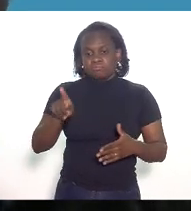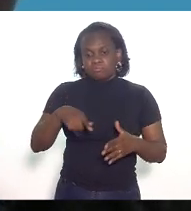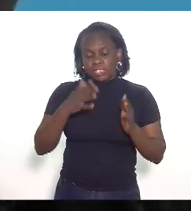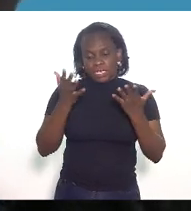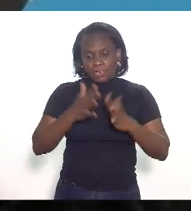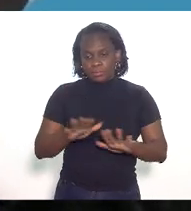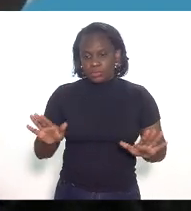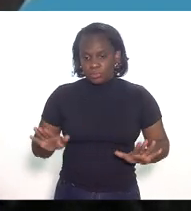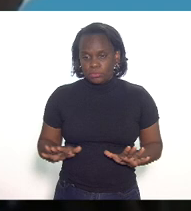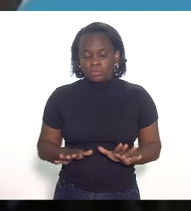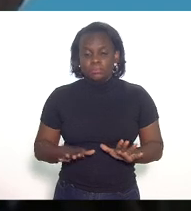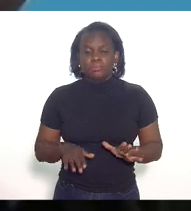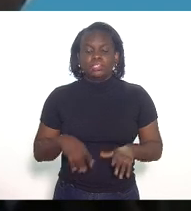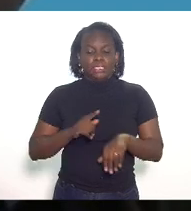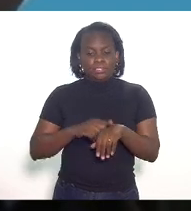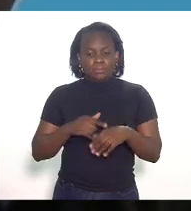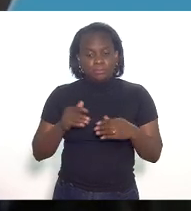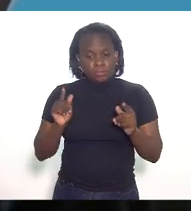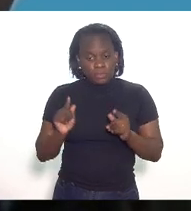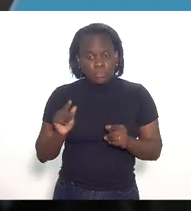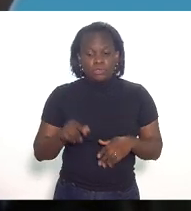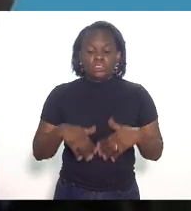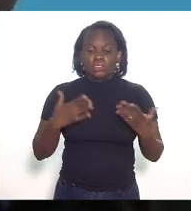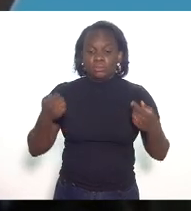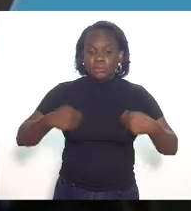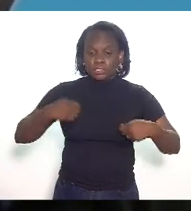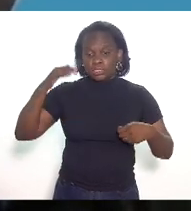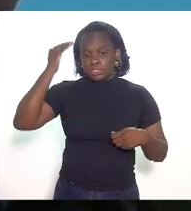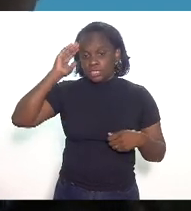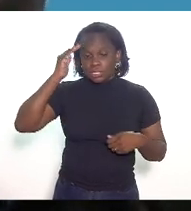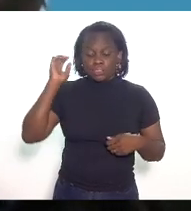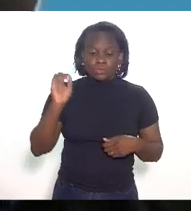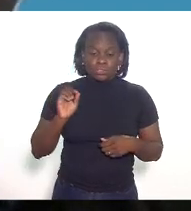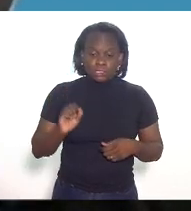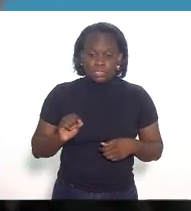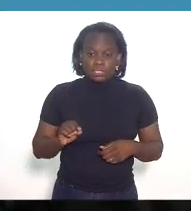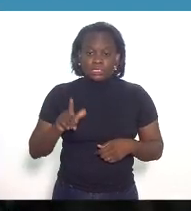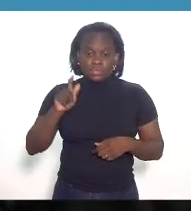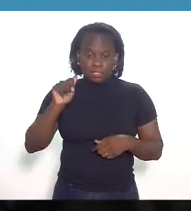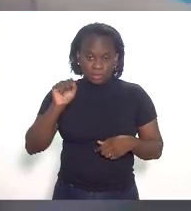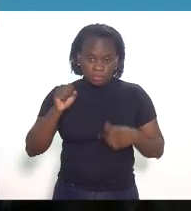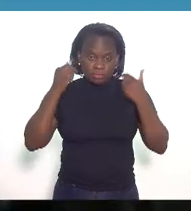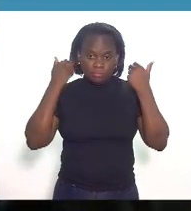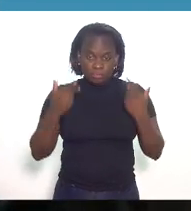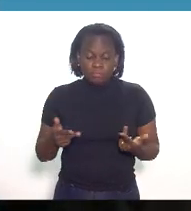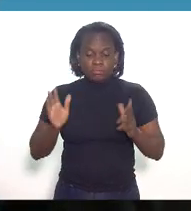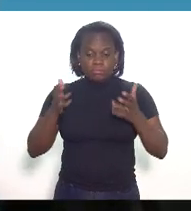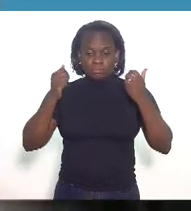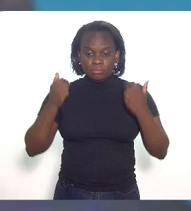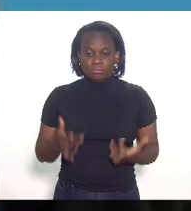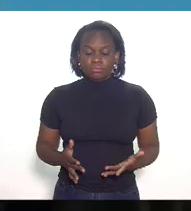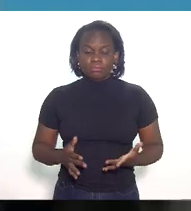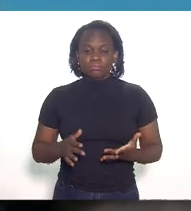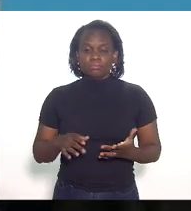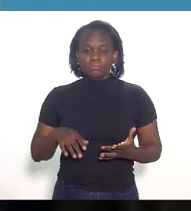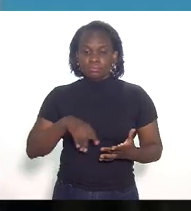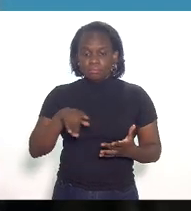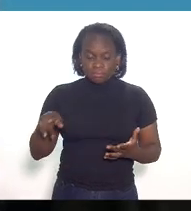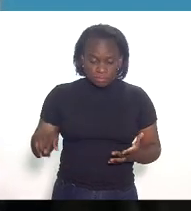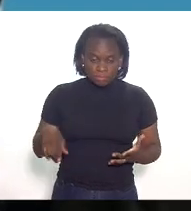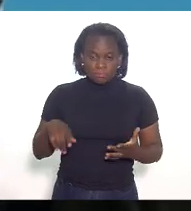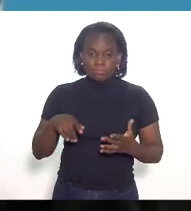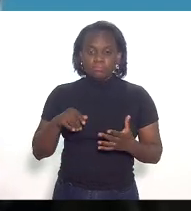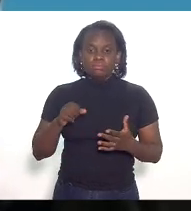prazo e aí isso é importante a gente entender que no caso do gás natural como já foi comentado aqui essas térmicas